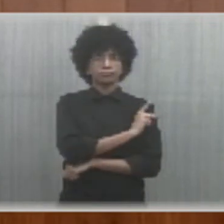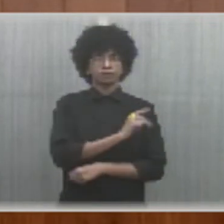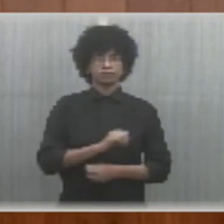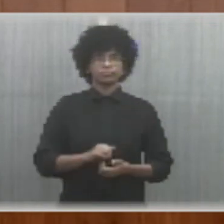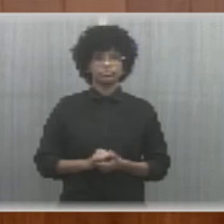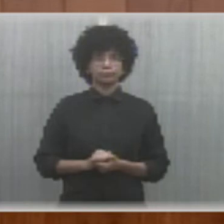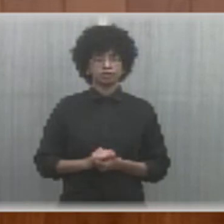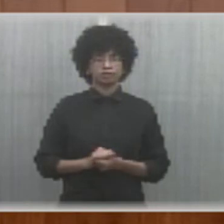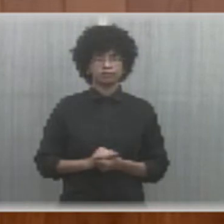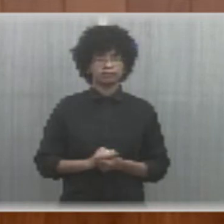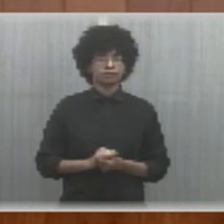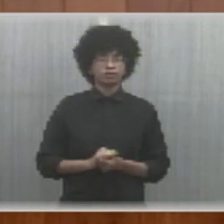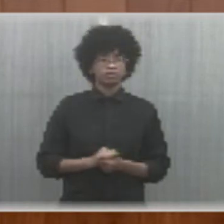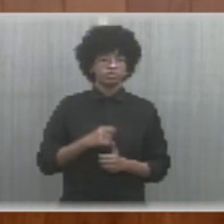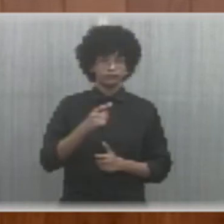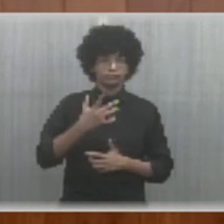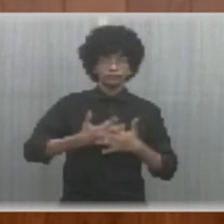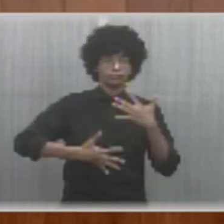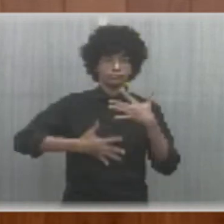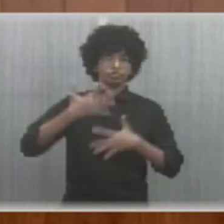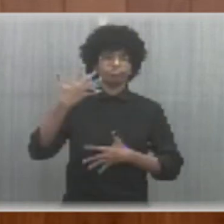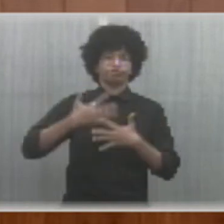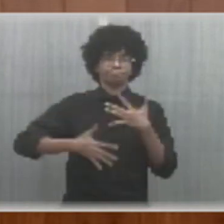contrário, deu foi prejuízo.